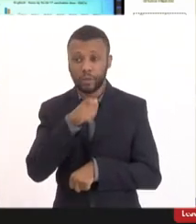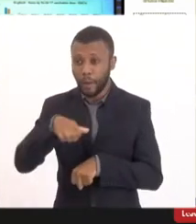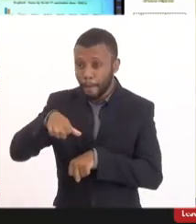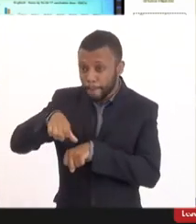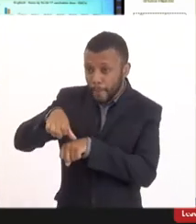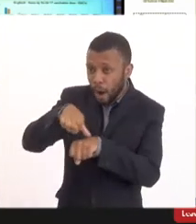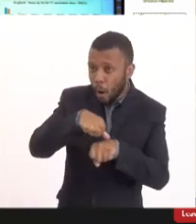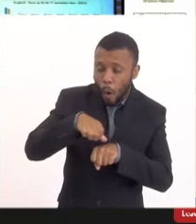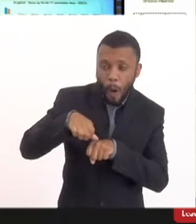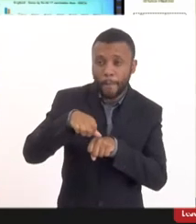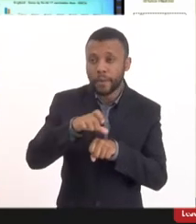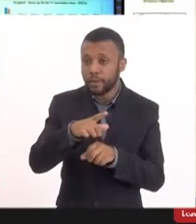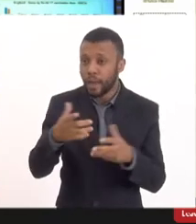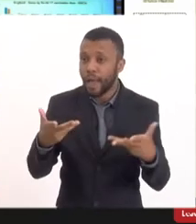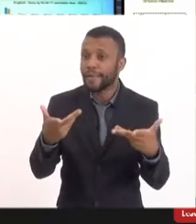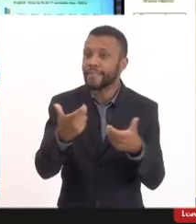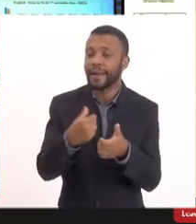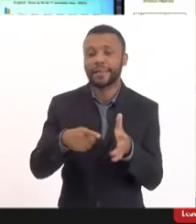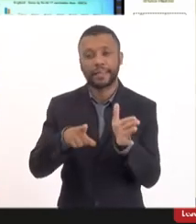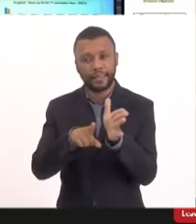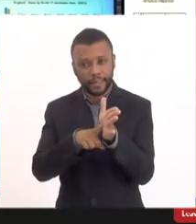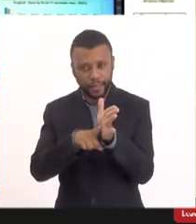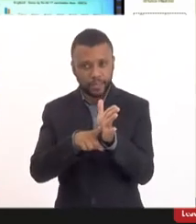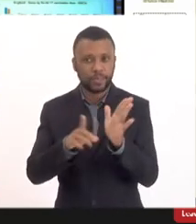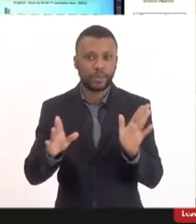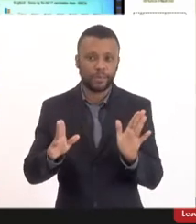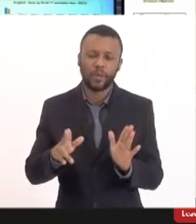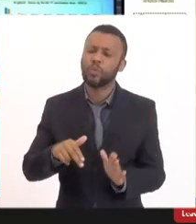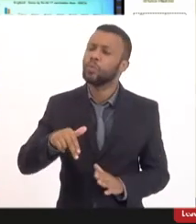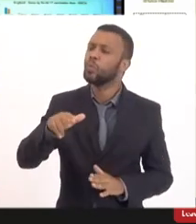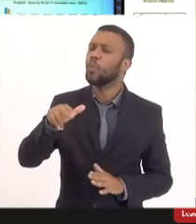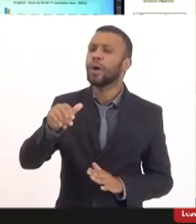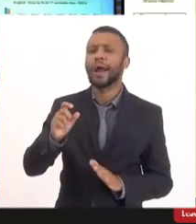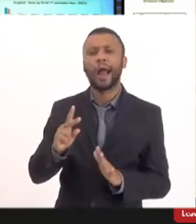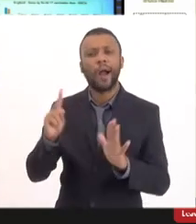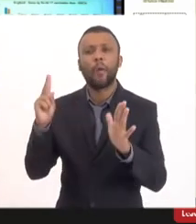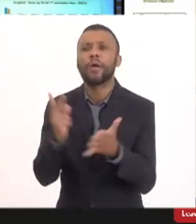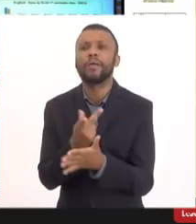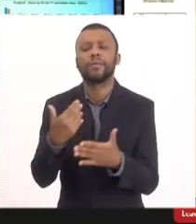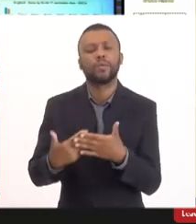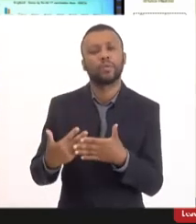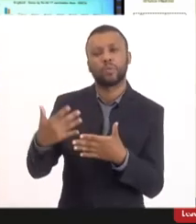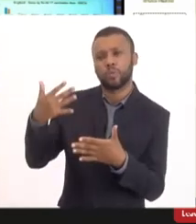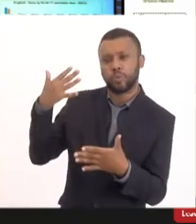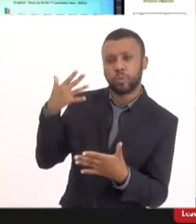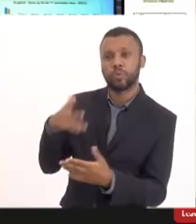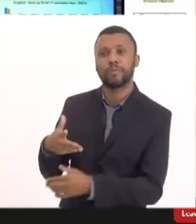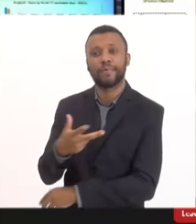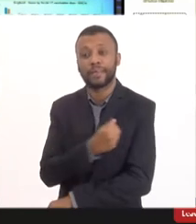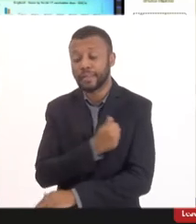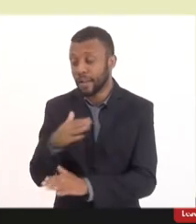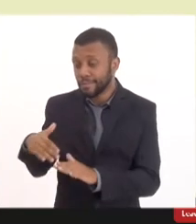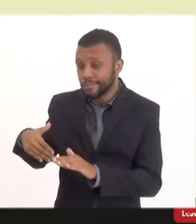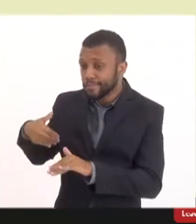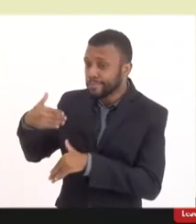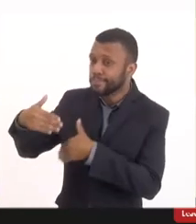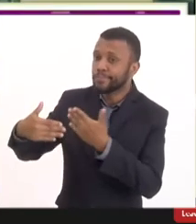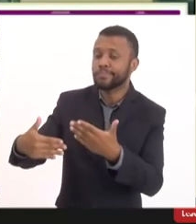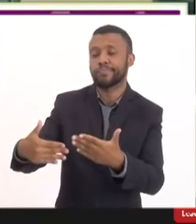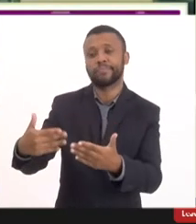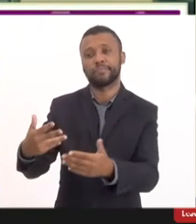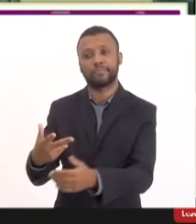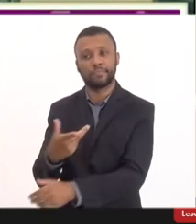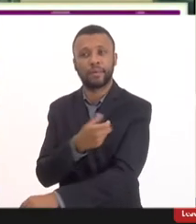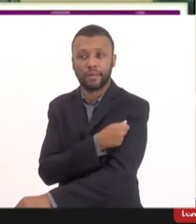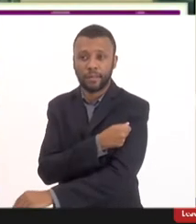isso é eficácia negativa nunca se ouviu dizer isso em numa vacina em curso no meio da população porque